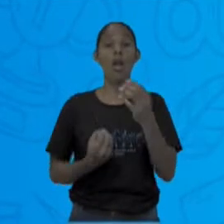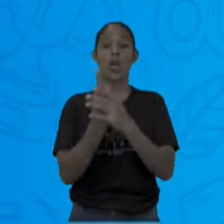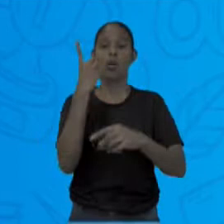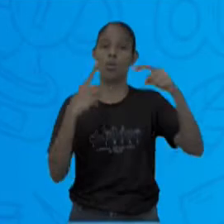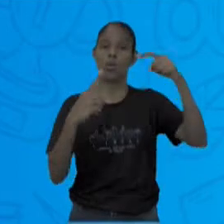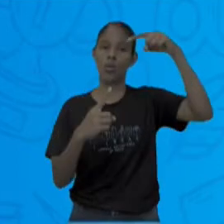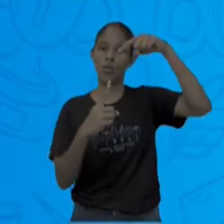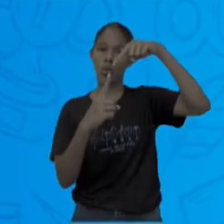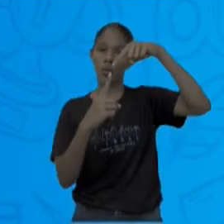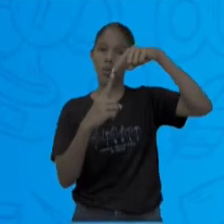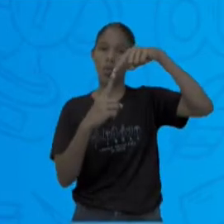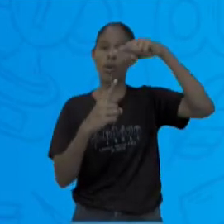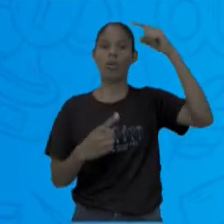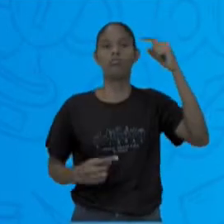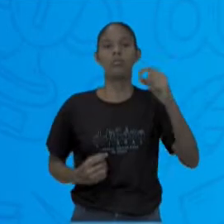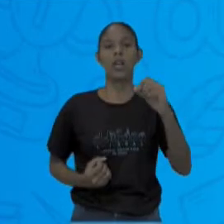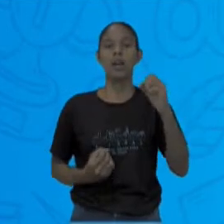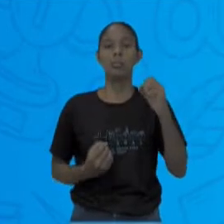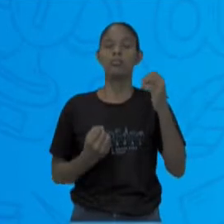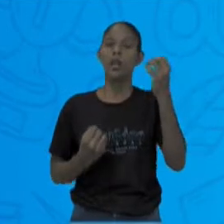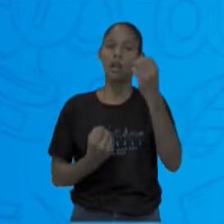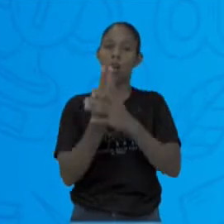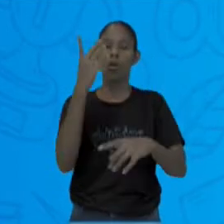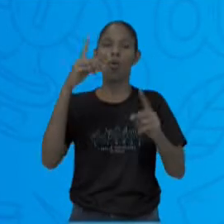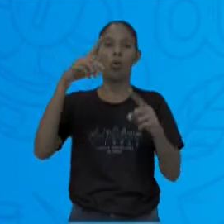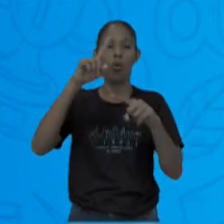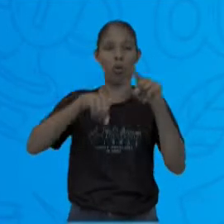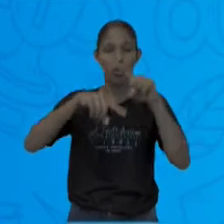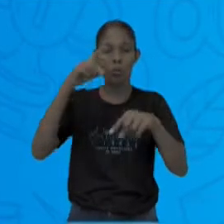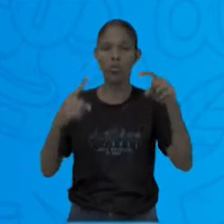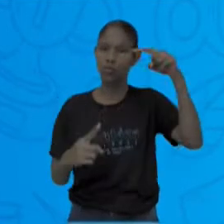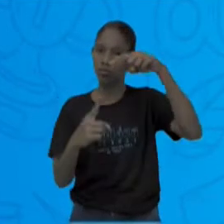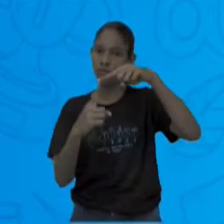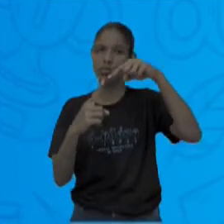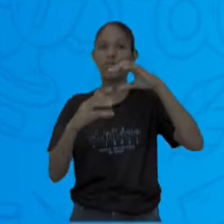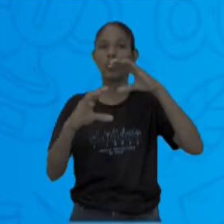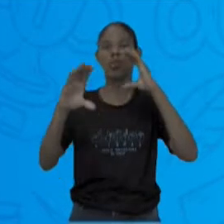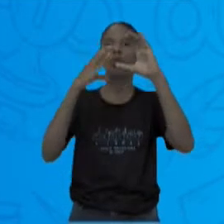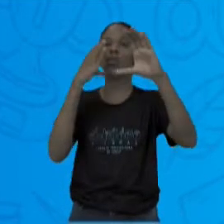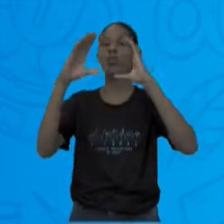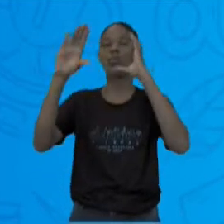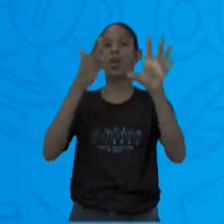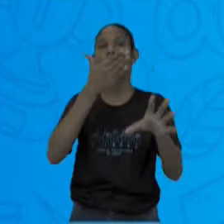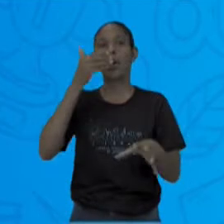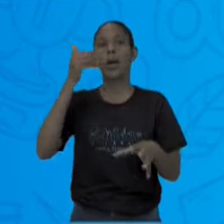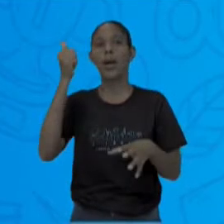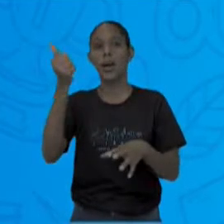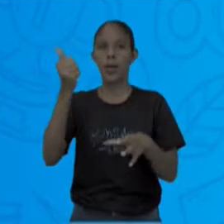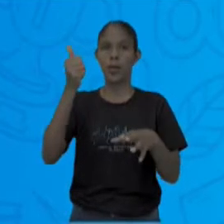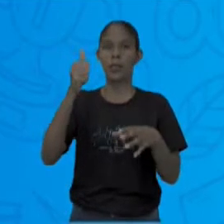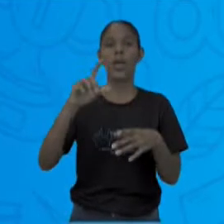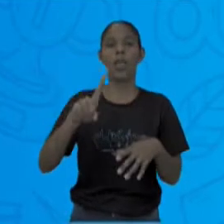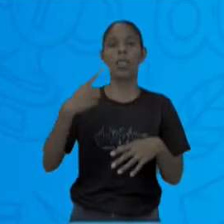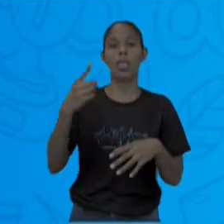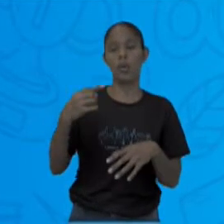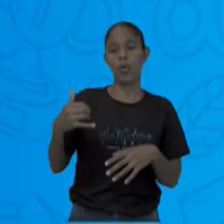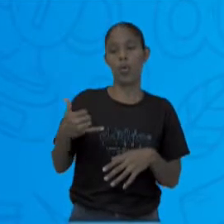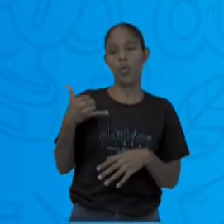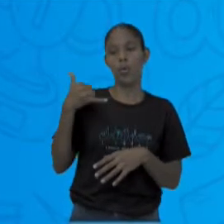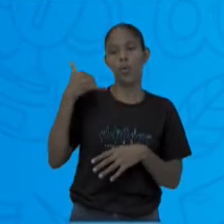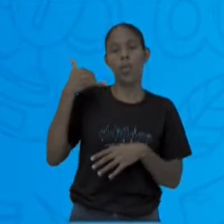telégrafo revolucionou a forma de se comunicar à distância, sendo considerado um dos primeiros